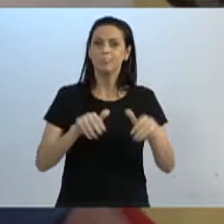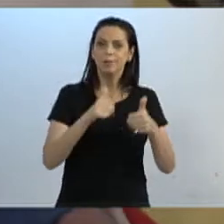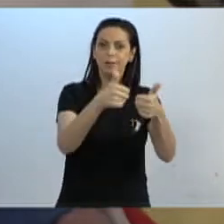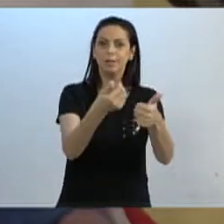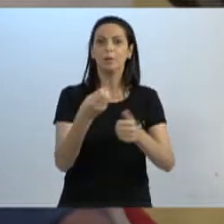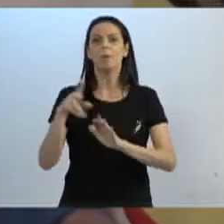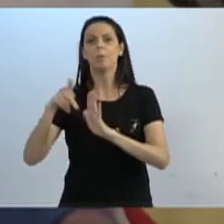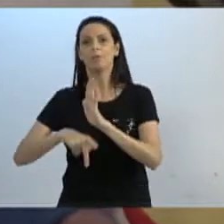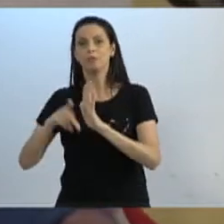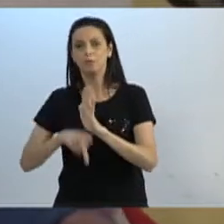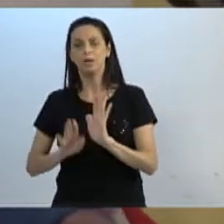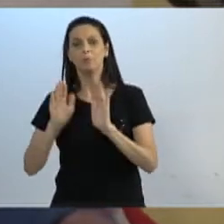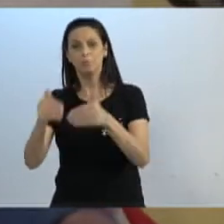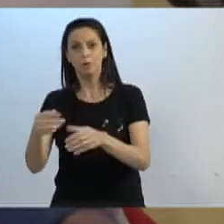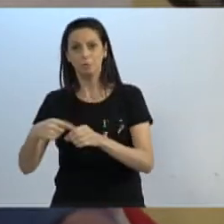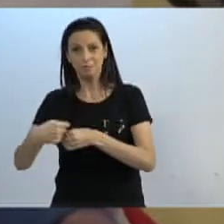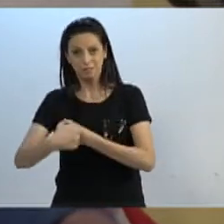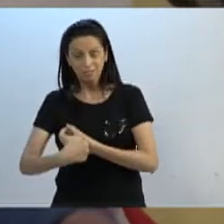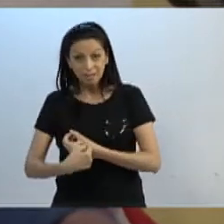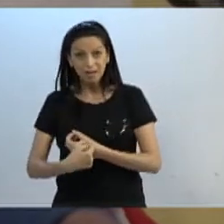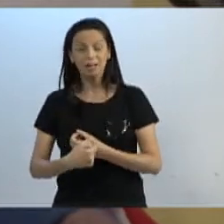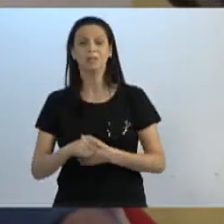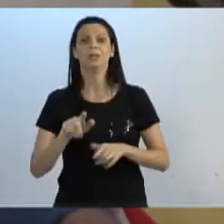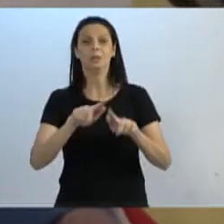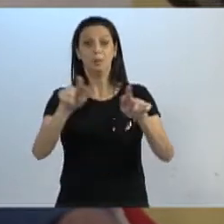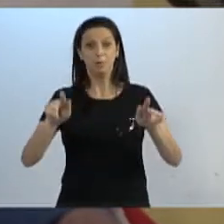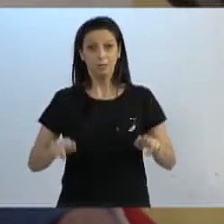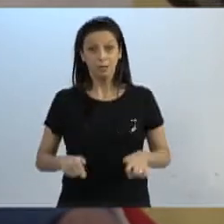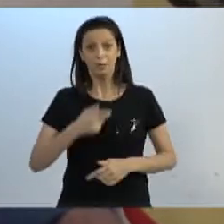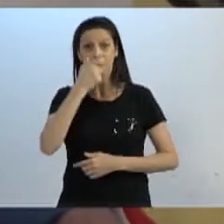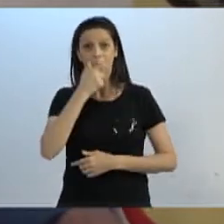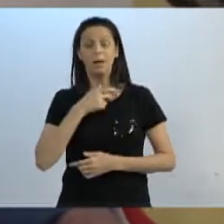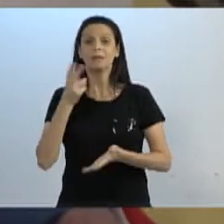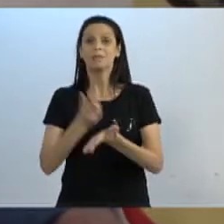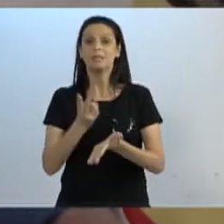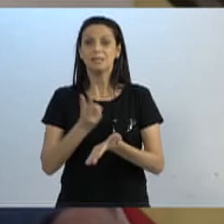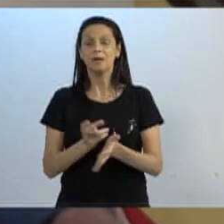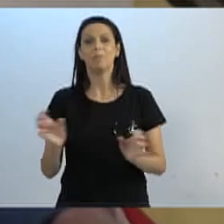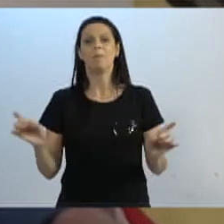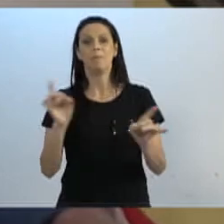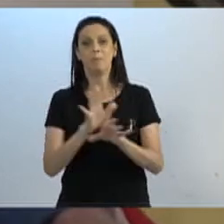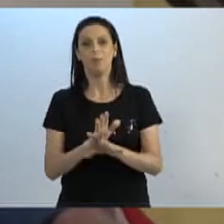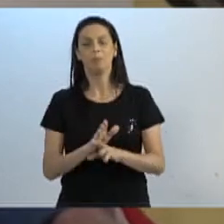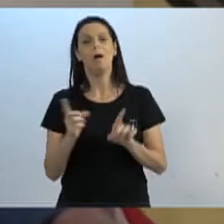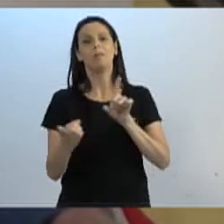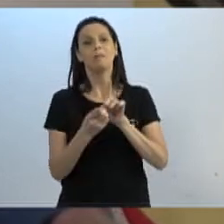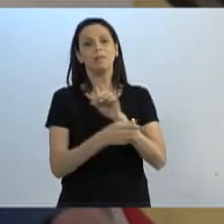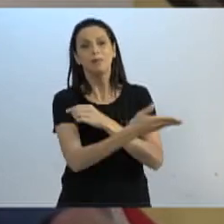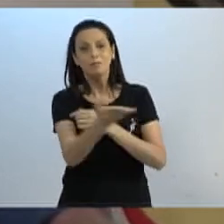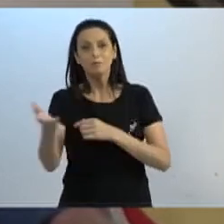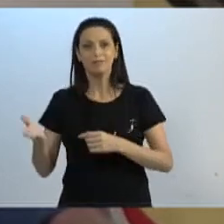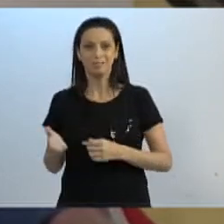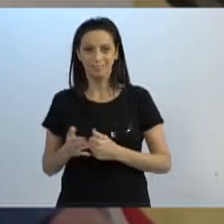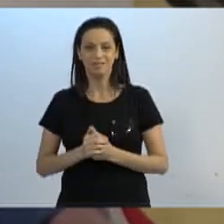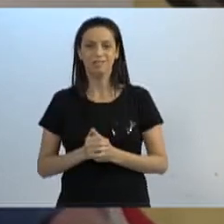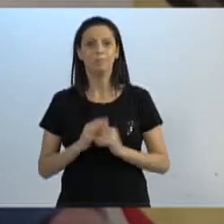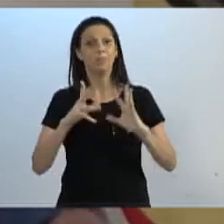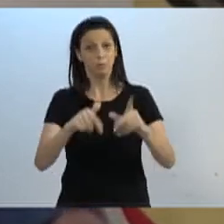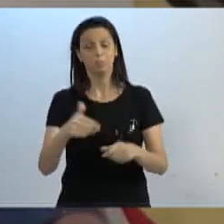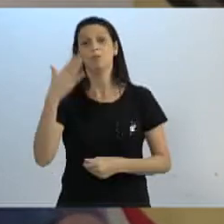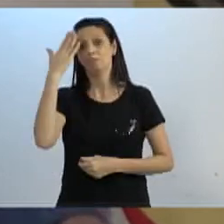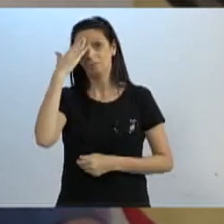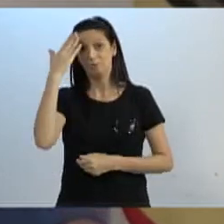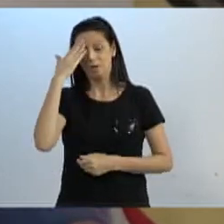projetos da nossa cidade, o gabinete do vereador Becker está sempre pronto para atender você, morador. Que todos sabem